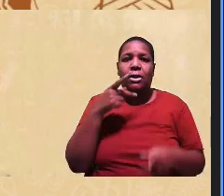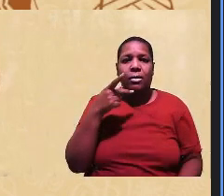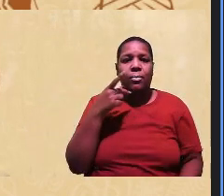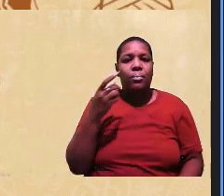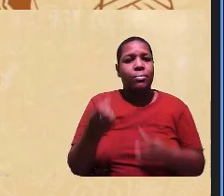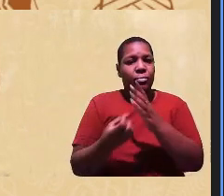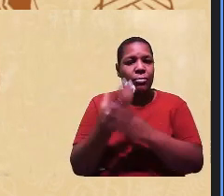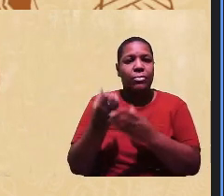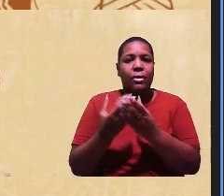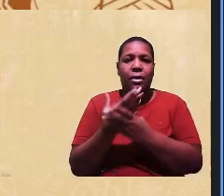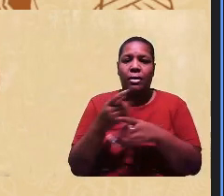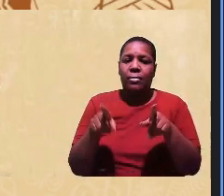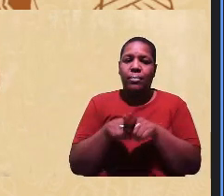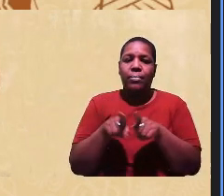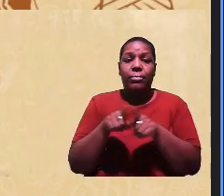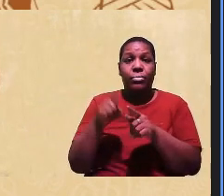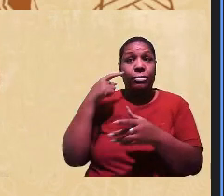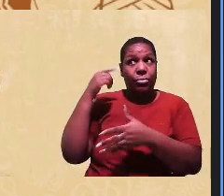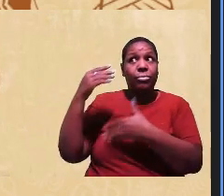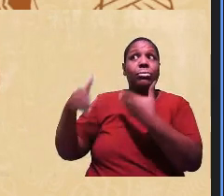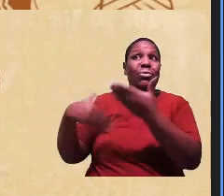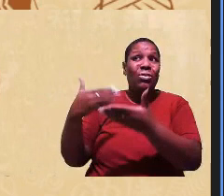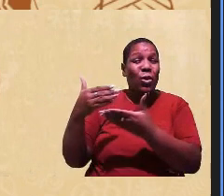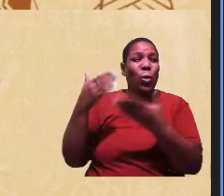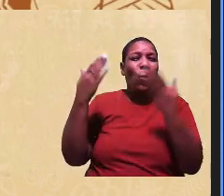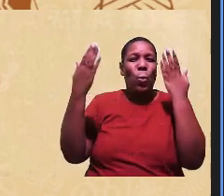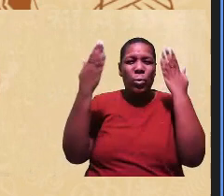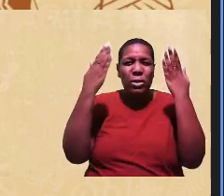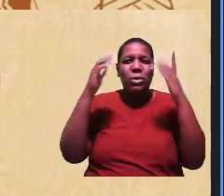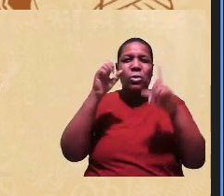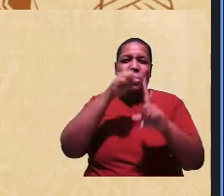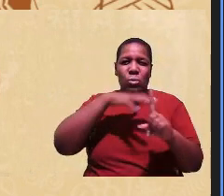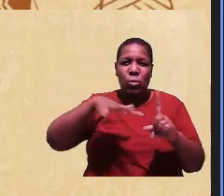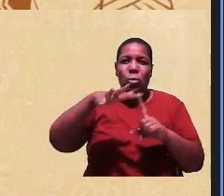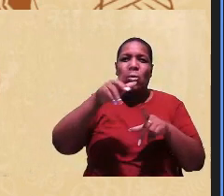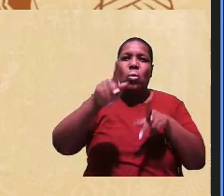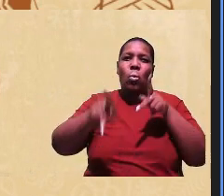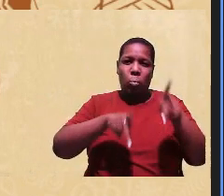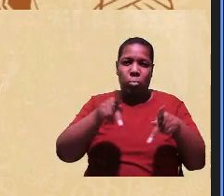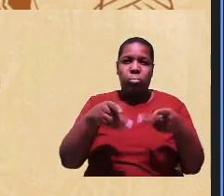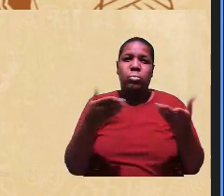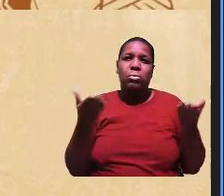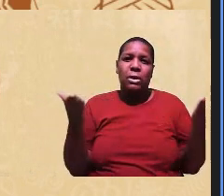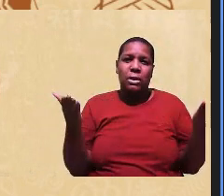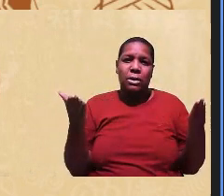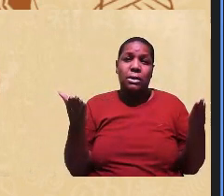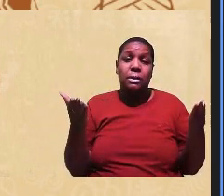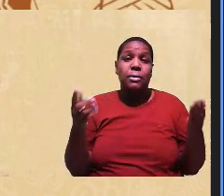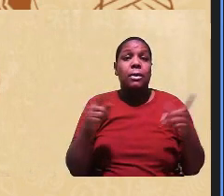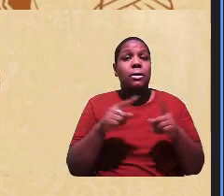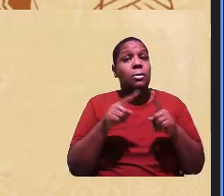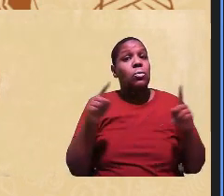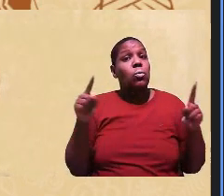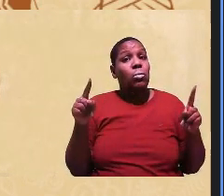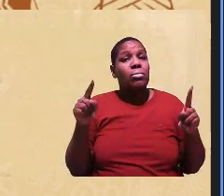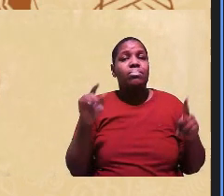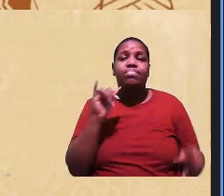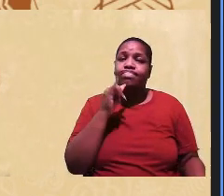naturalizando os processos de sofrimento psicossociais dessas populações mas felizmente